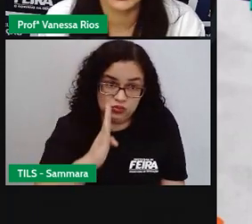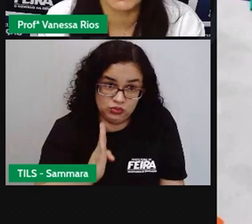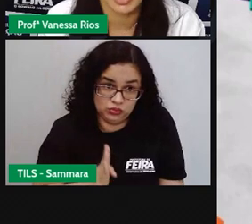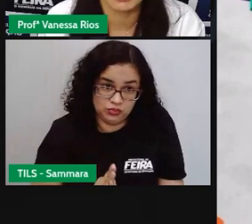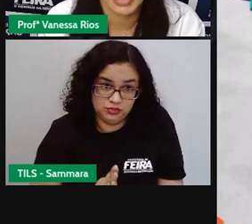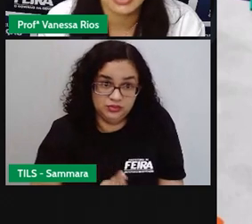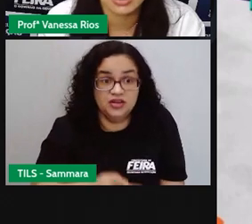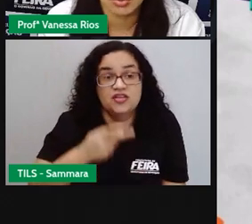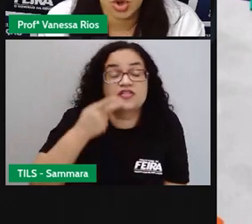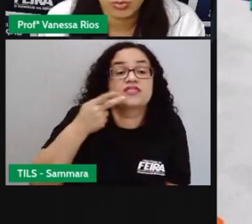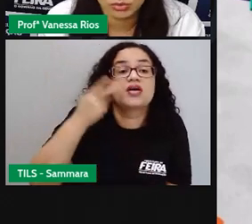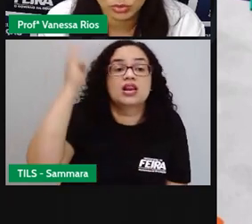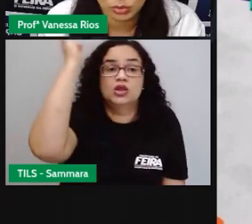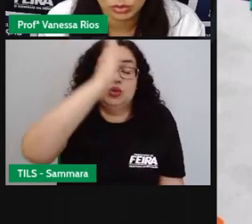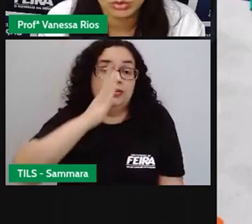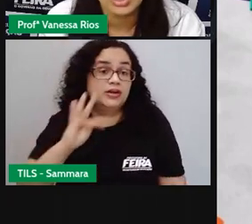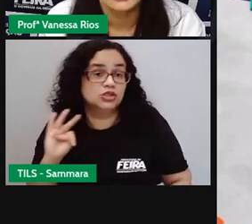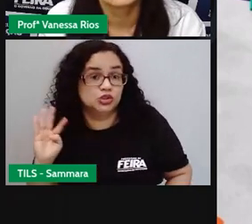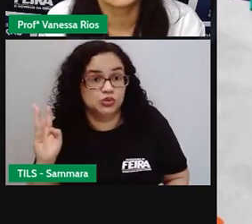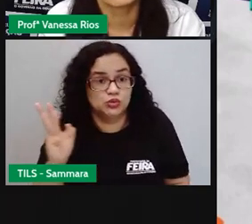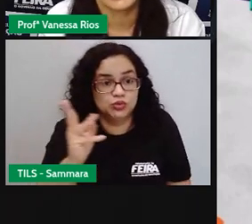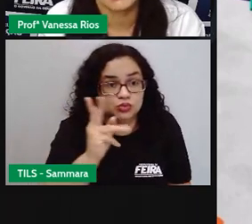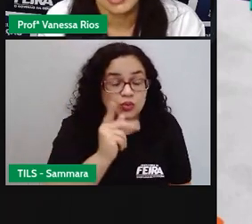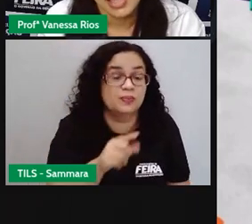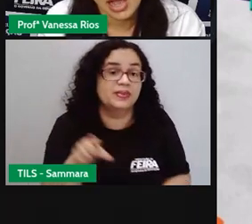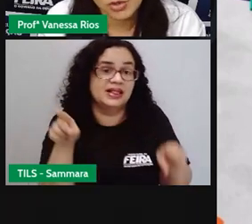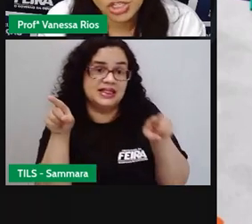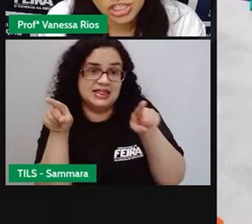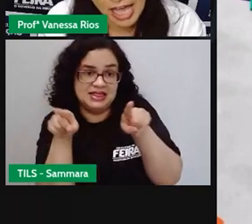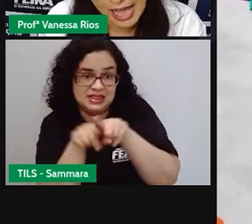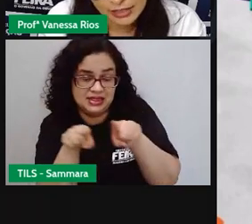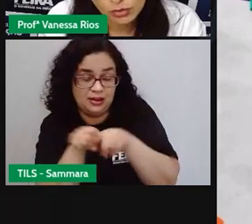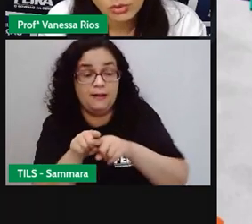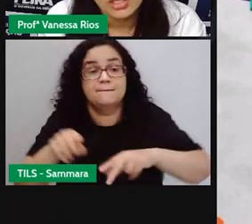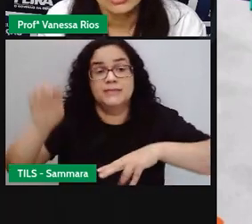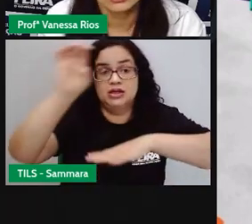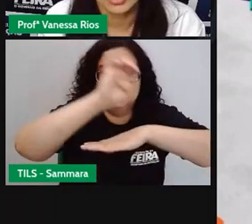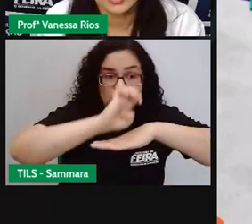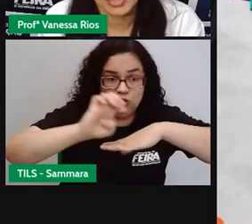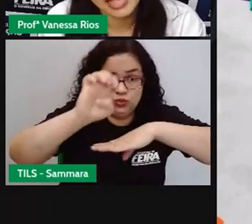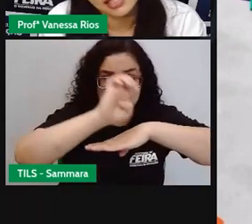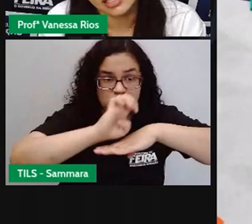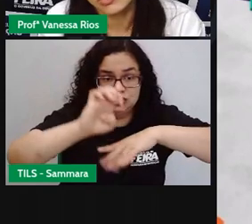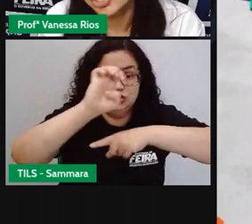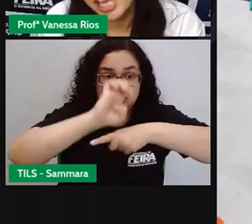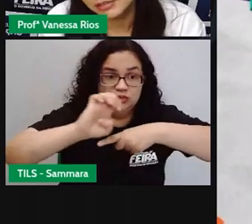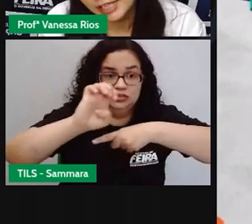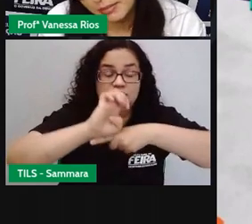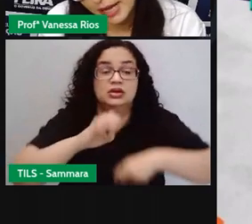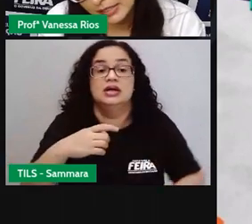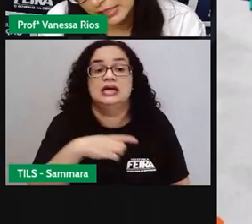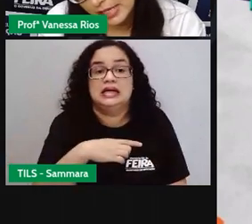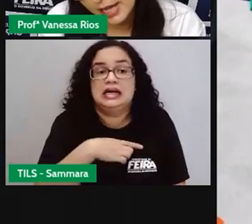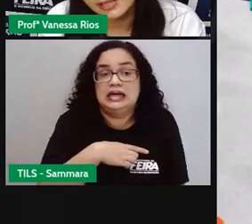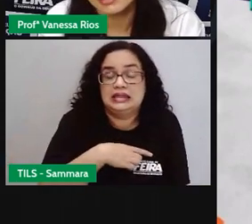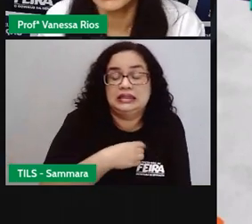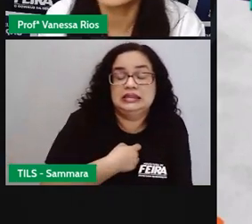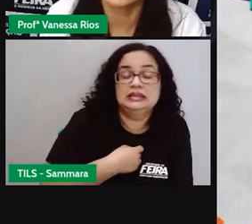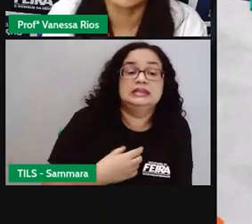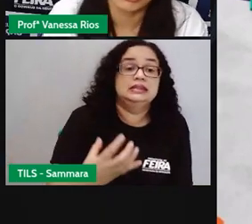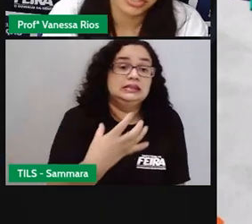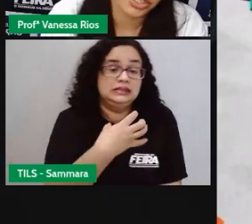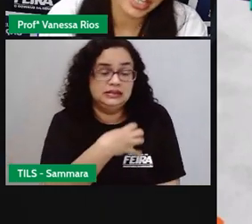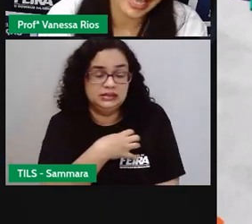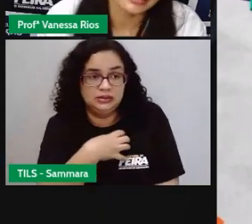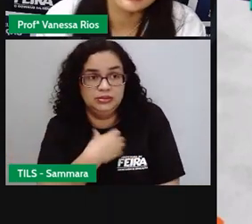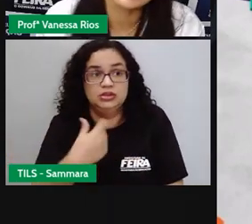né, quando a gente fala do Brasil como um todo, também ao Estado, no nosso caso aqui, o Estado da Bahia e